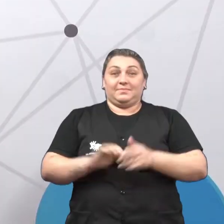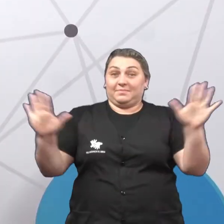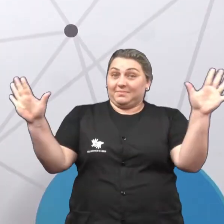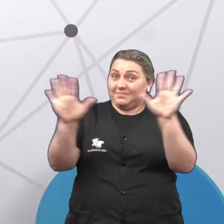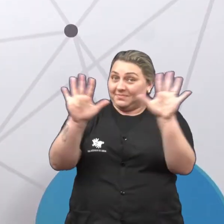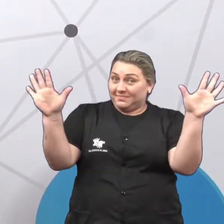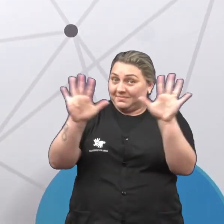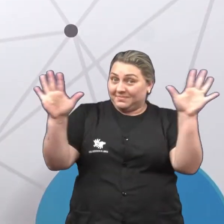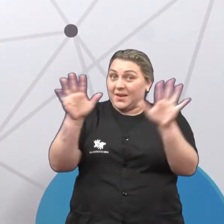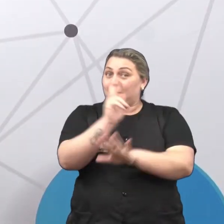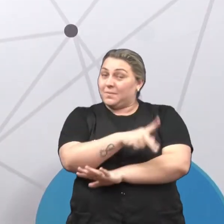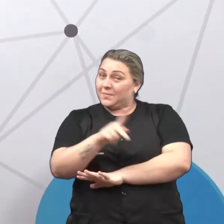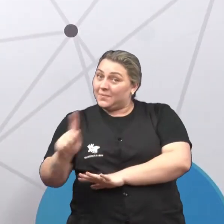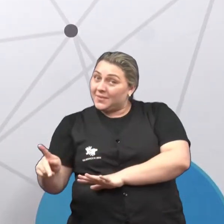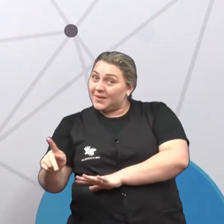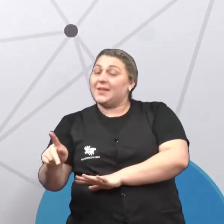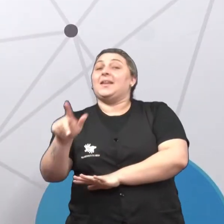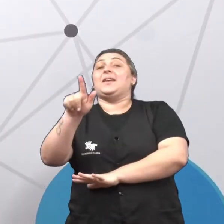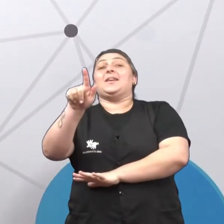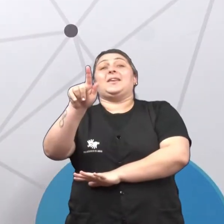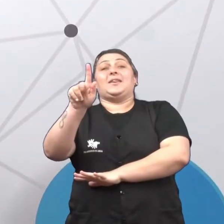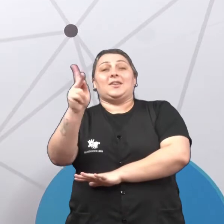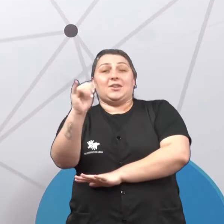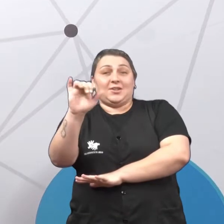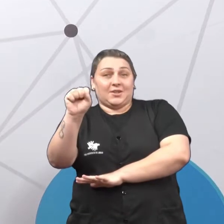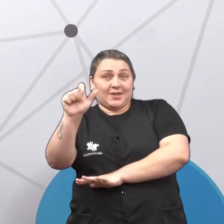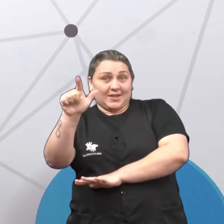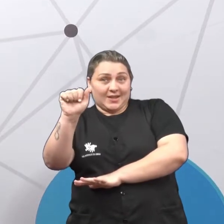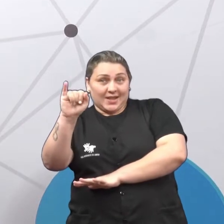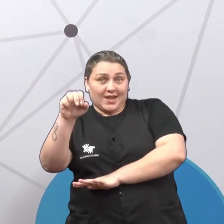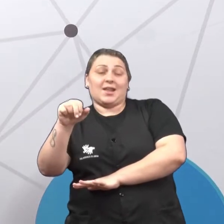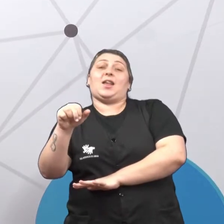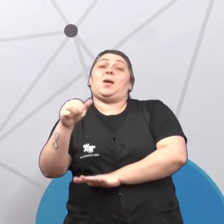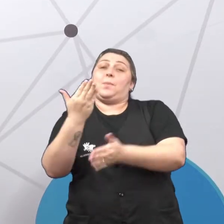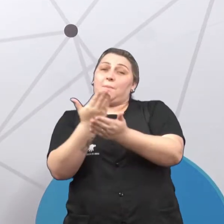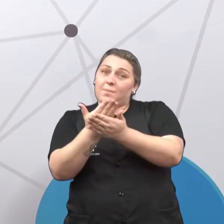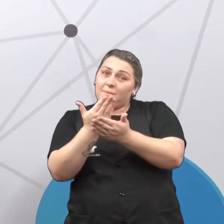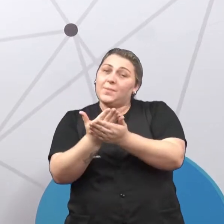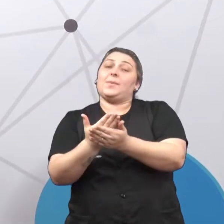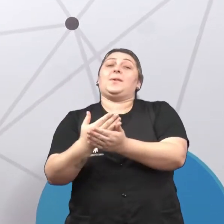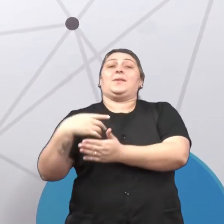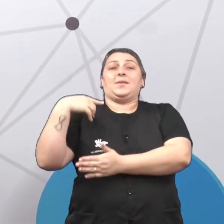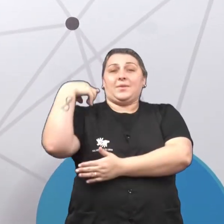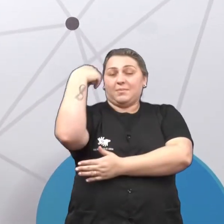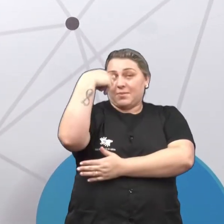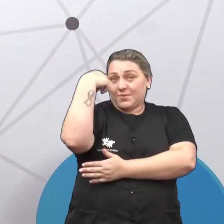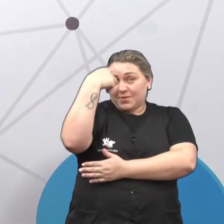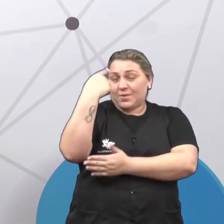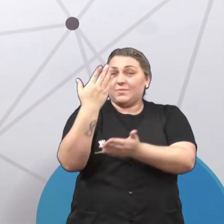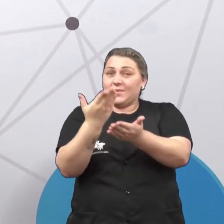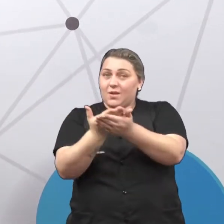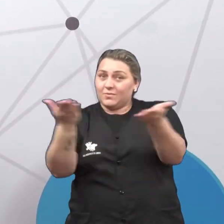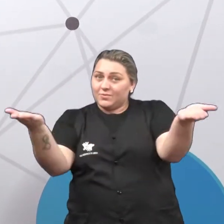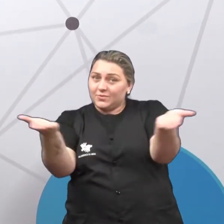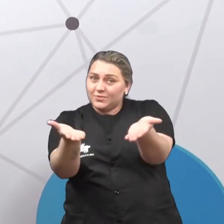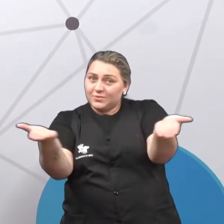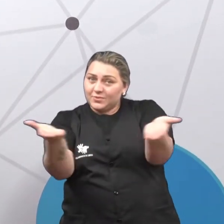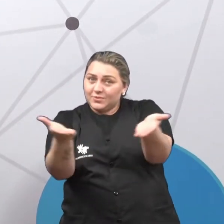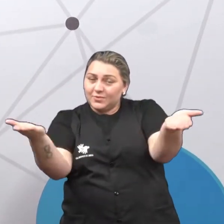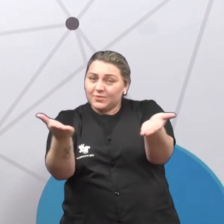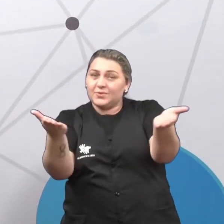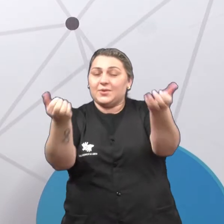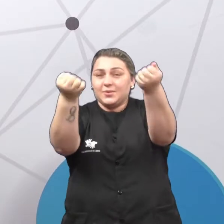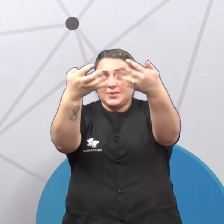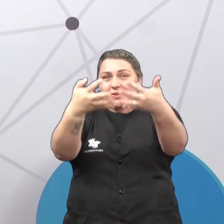Olá, eu sou a professora Rislaine e vamos a mais uma classe de Lengua Espanhola. Na aula de hoje a gente vai